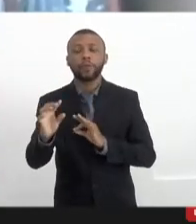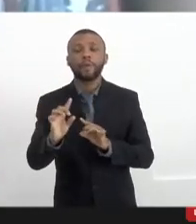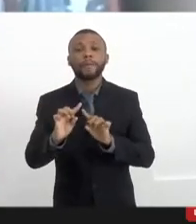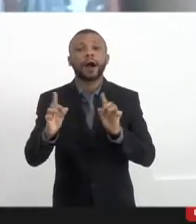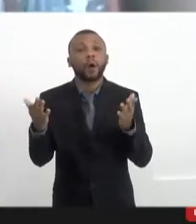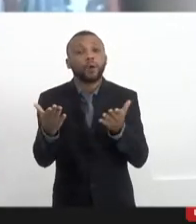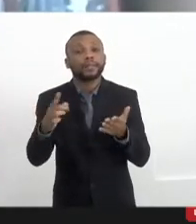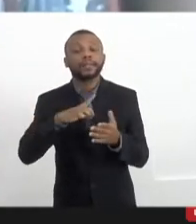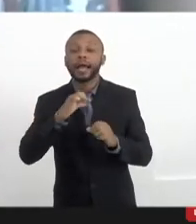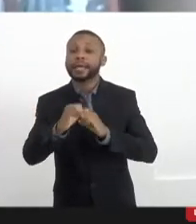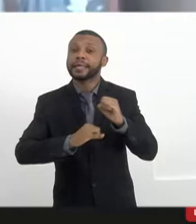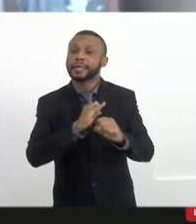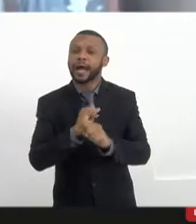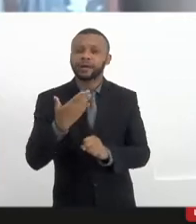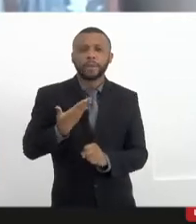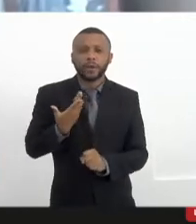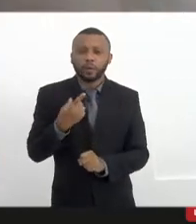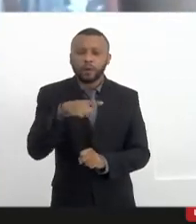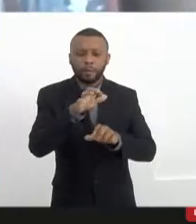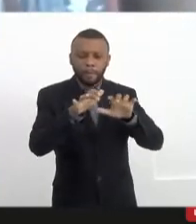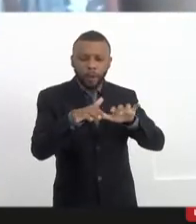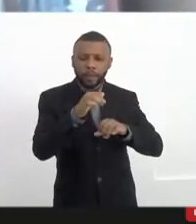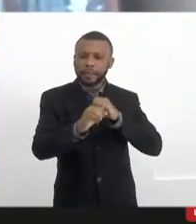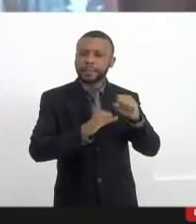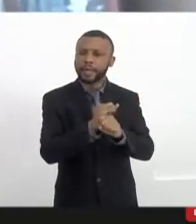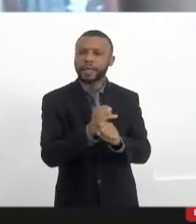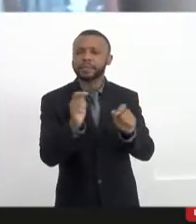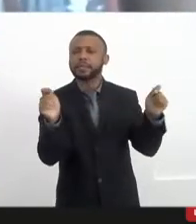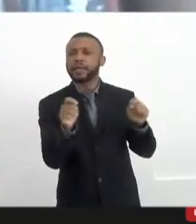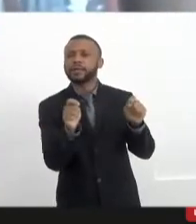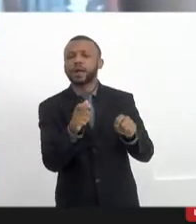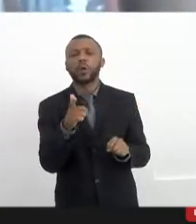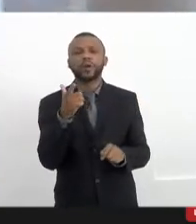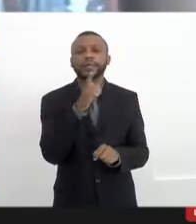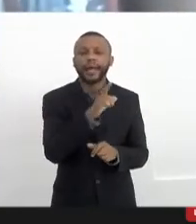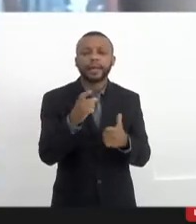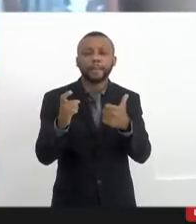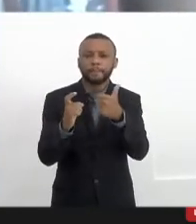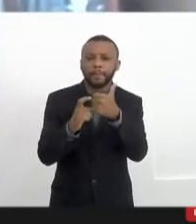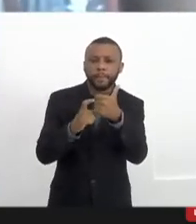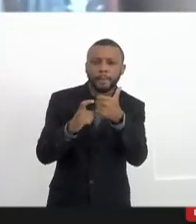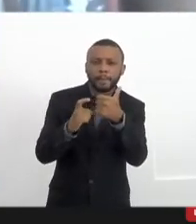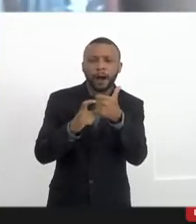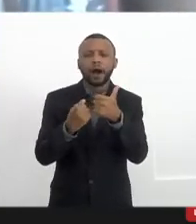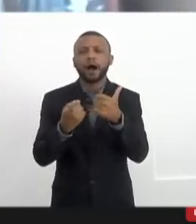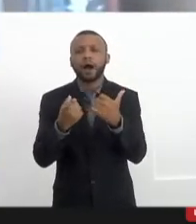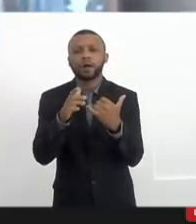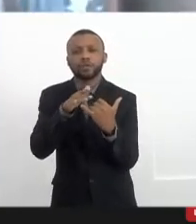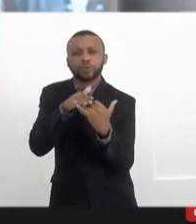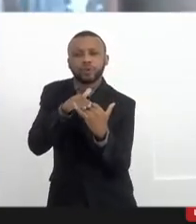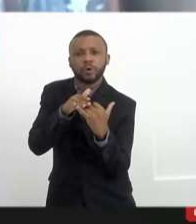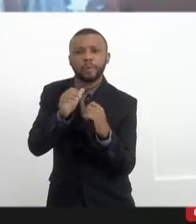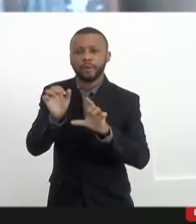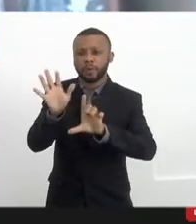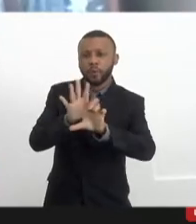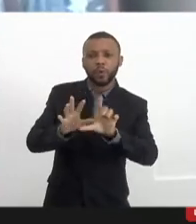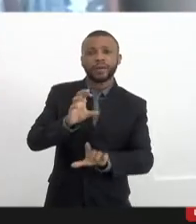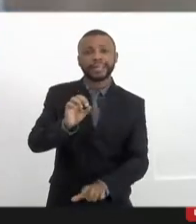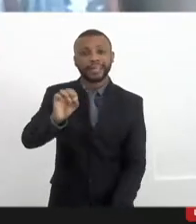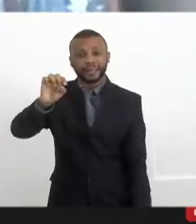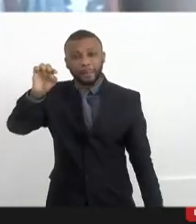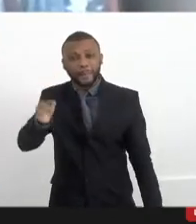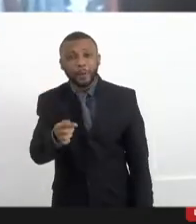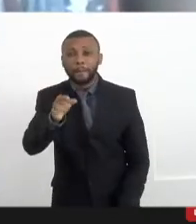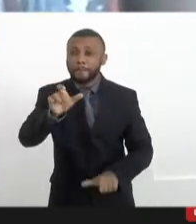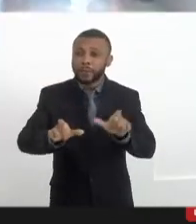Companheiros entram na internet e conseguem, seguidores no YouTube, nos seus blogs, 500 mil pessoas, um milhão